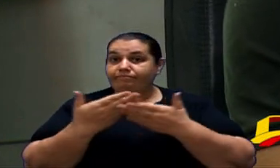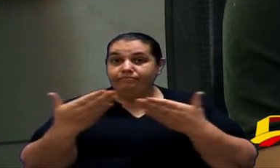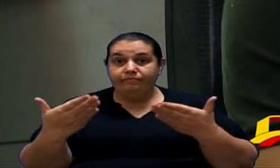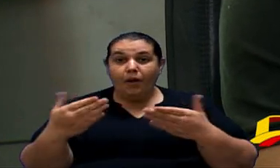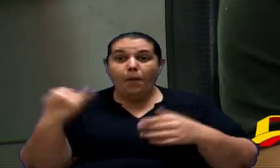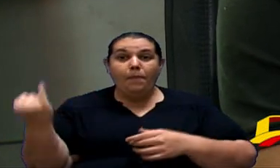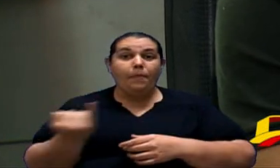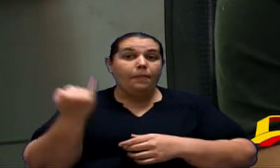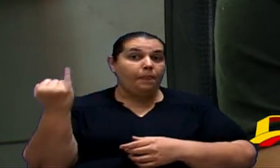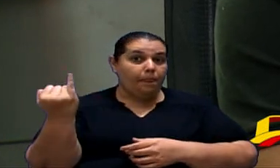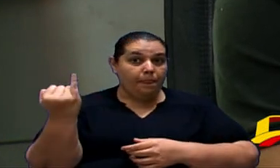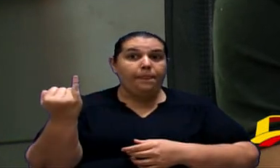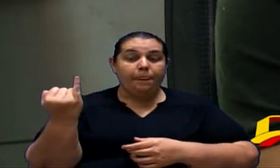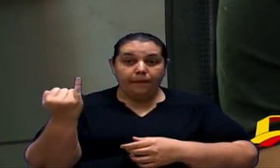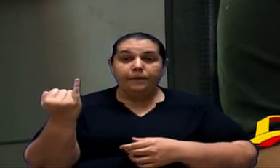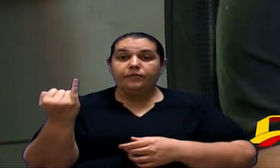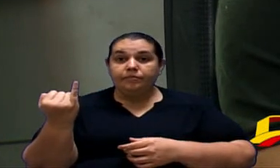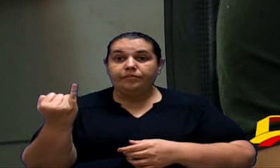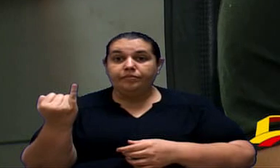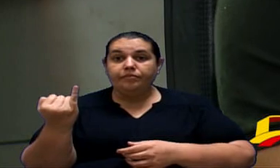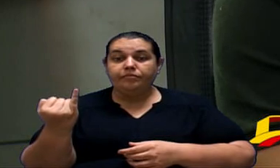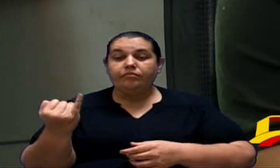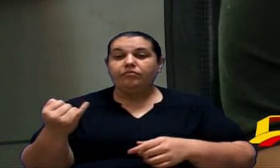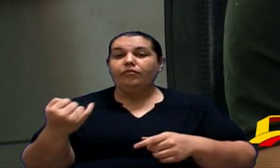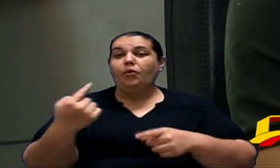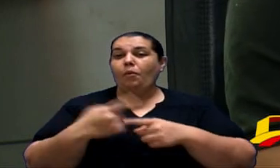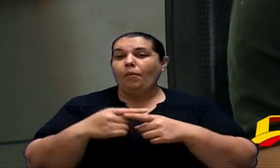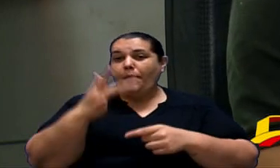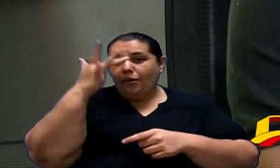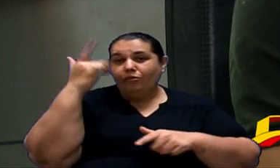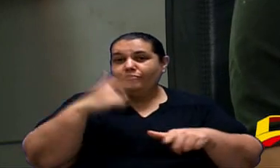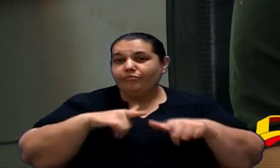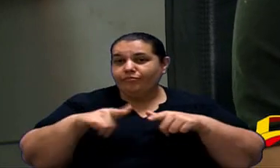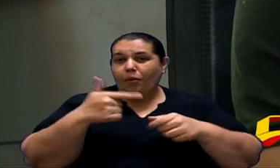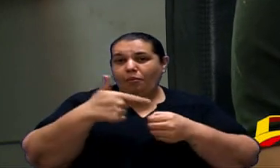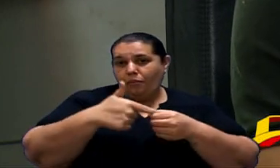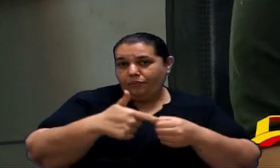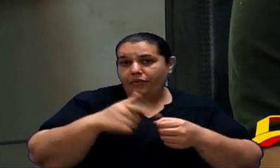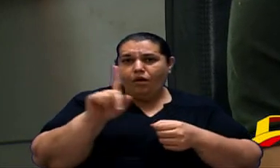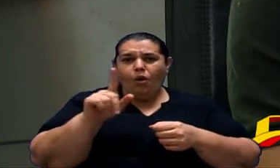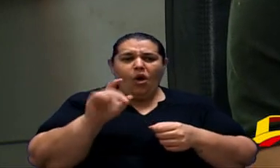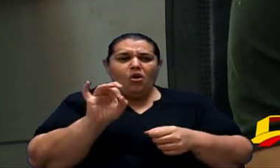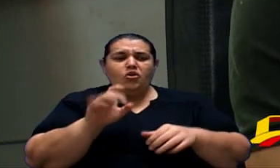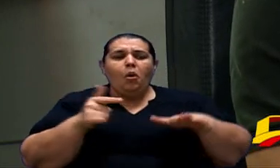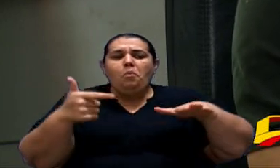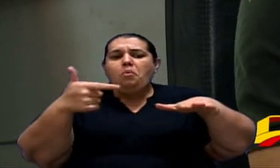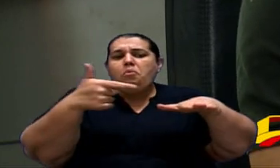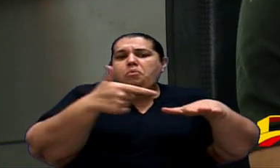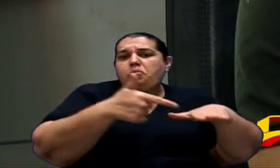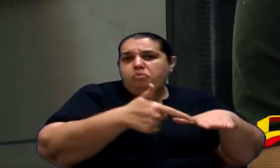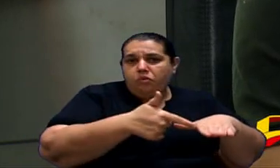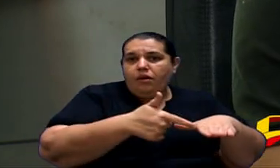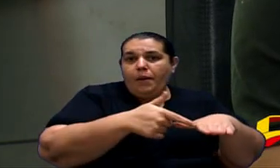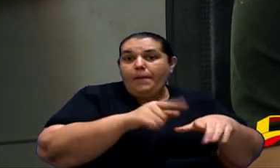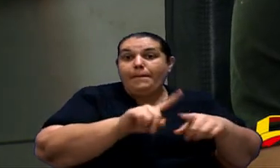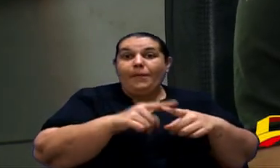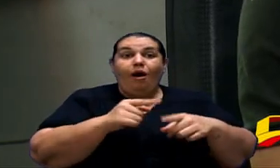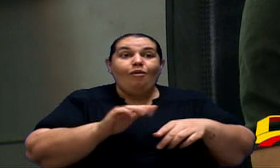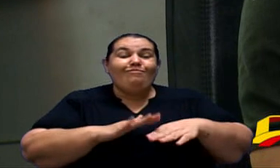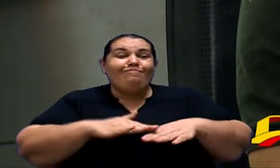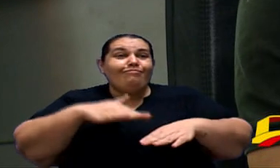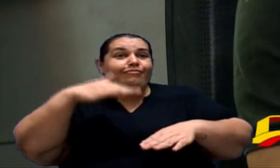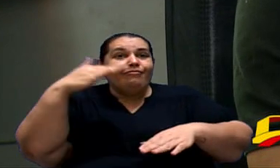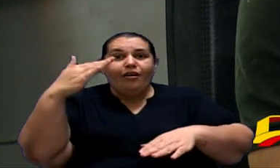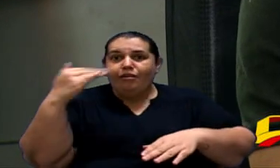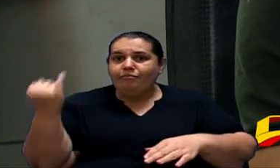importante isso, porque o frentista não é apenas abastecer o carro, ele vai muito além disso, vai